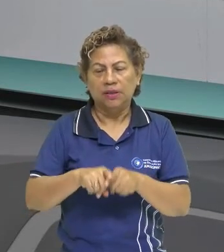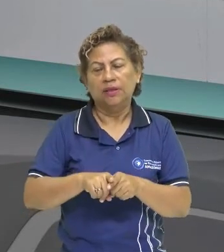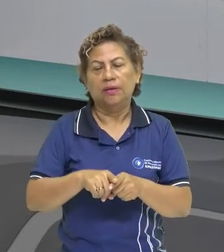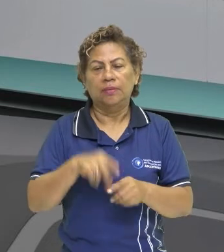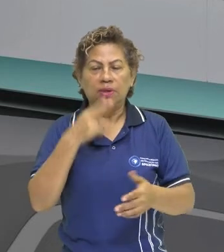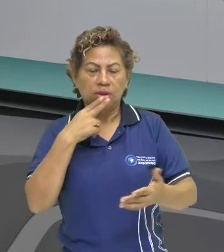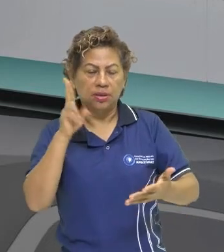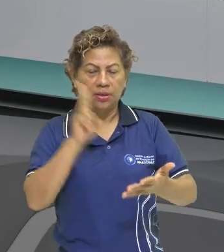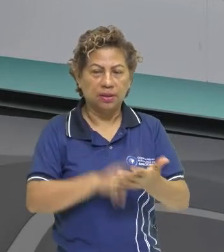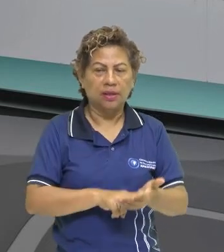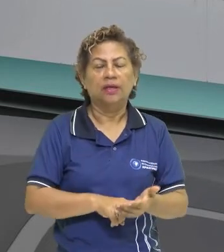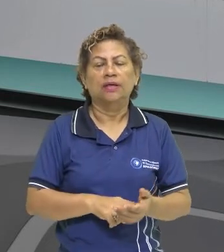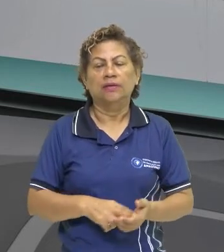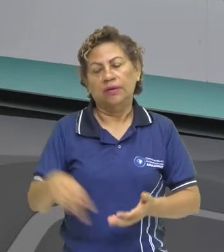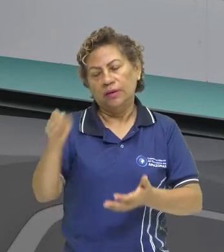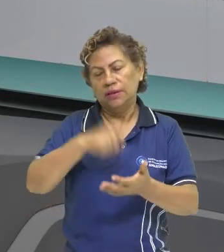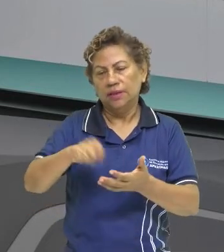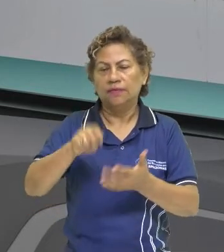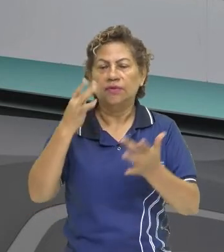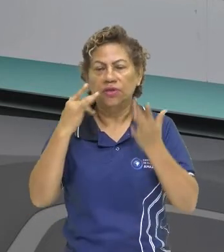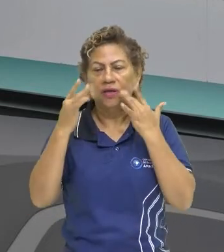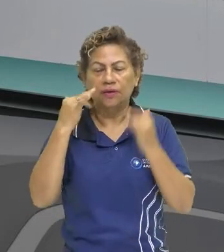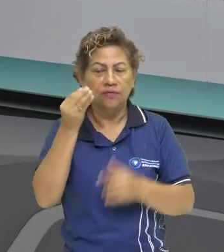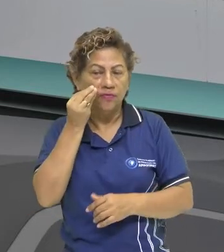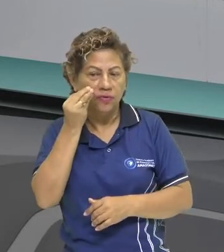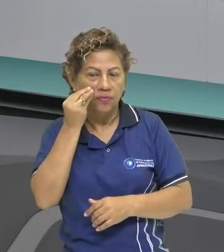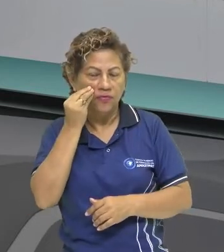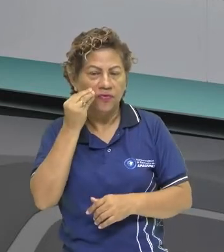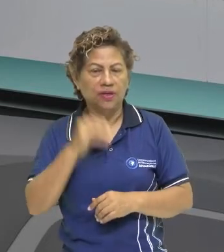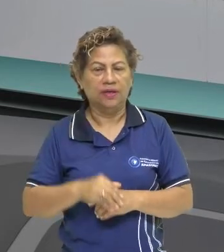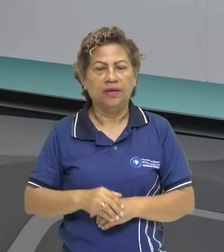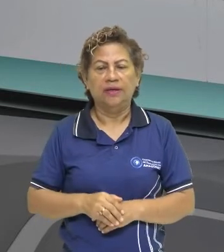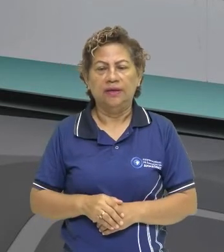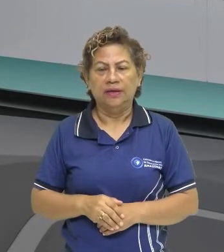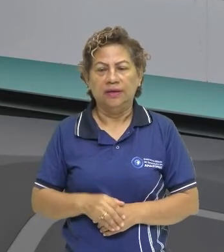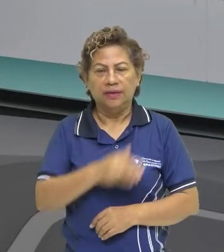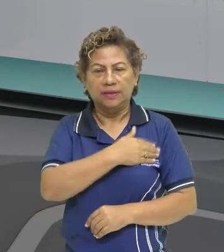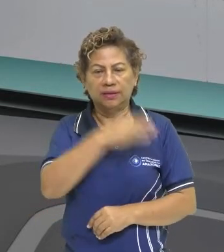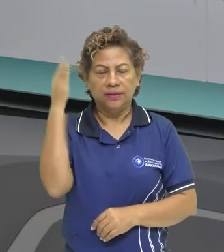escreveu peças de teatro, enfim. Vamos lá. A Santa Inês.